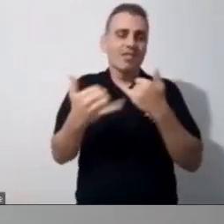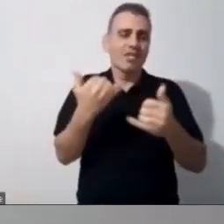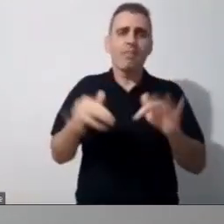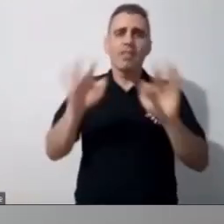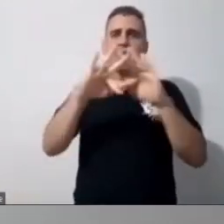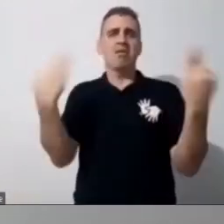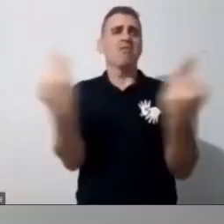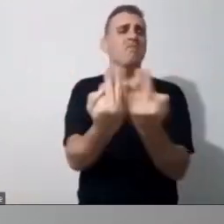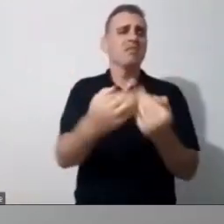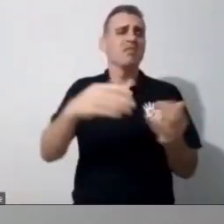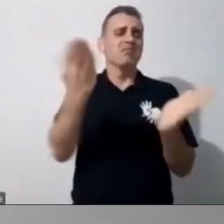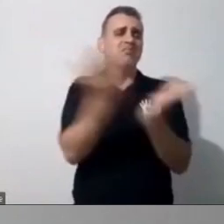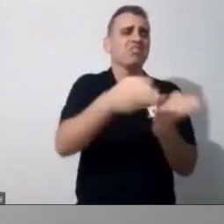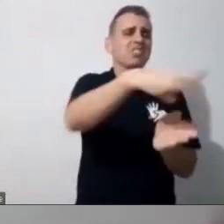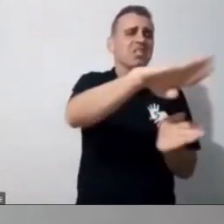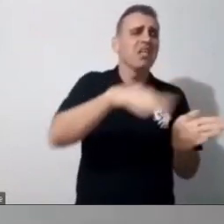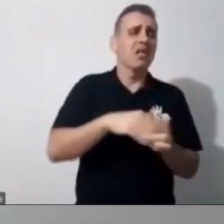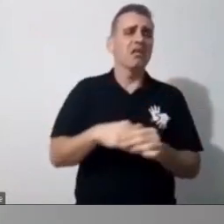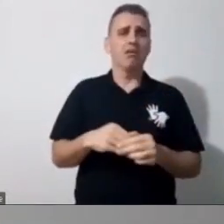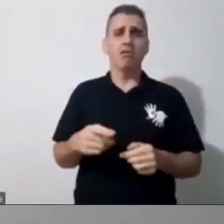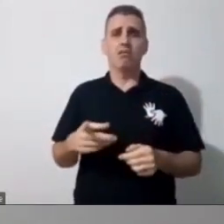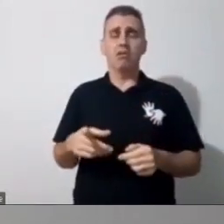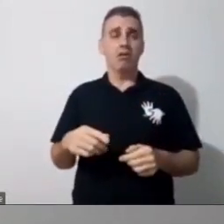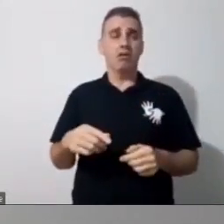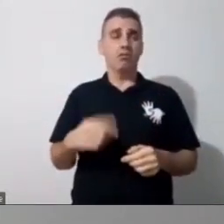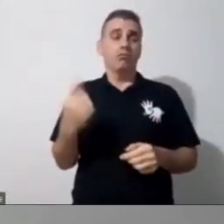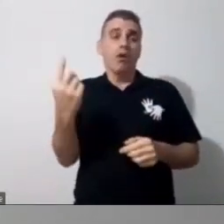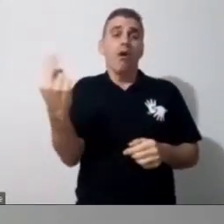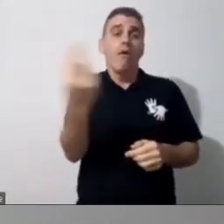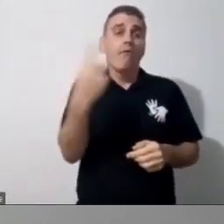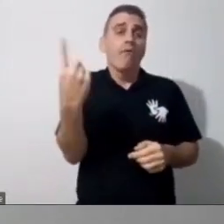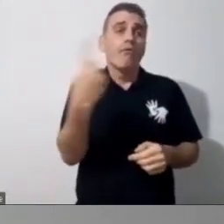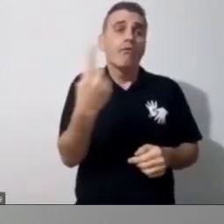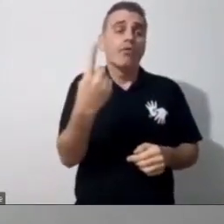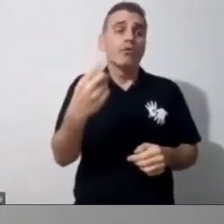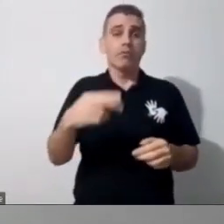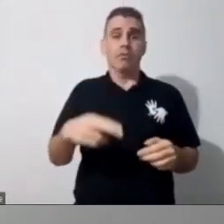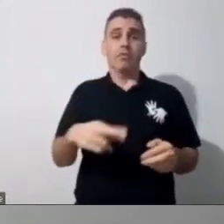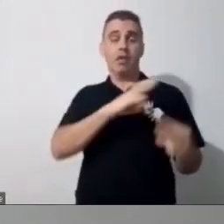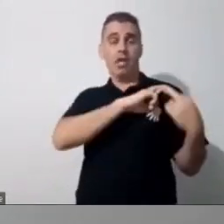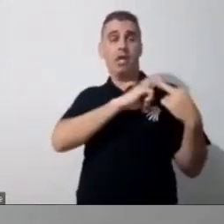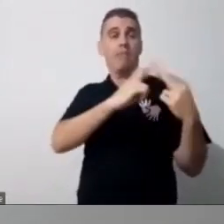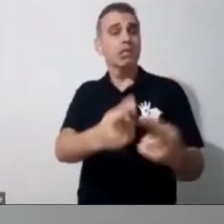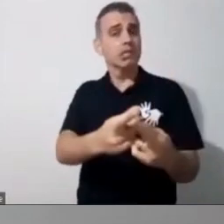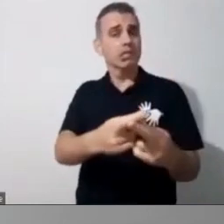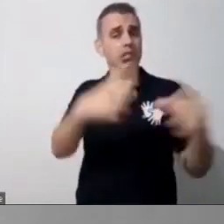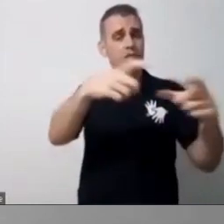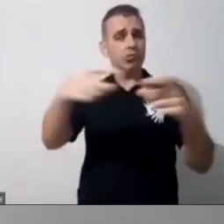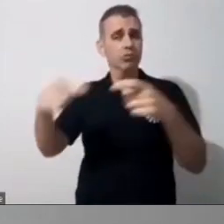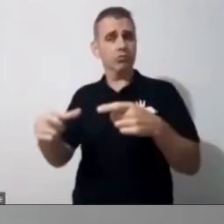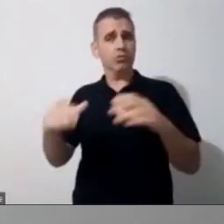assim, ó, e tu é o único representante, né, em alguns locais, porque a família,